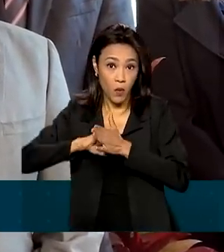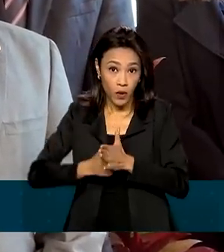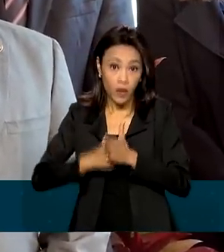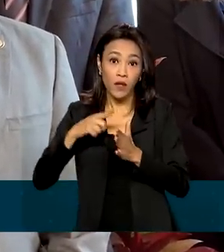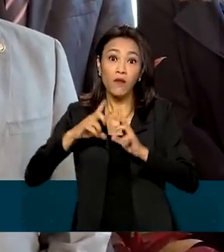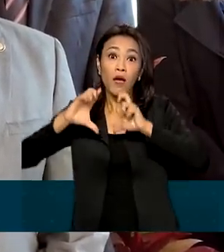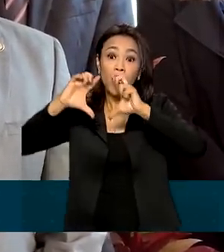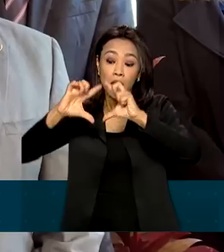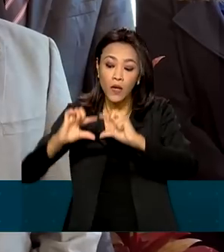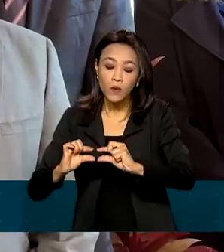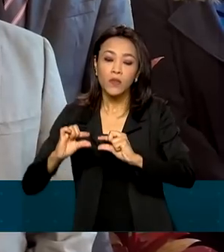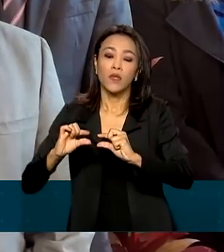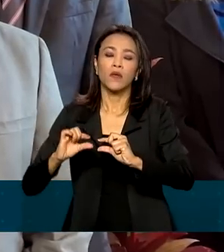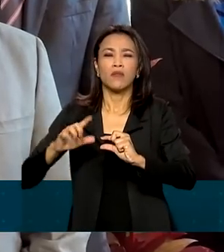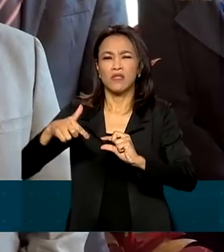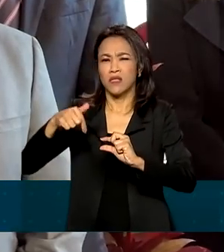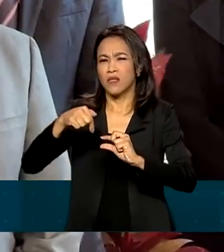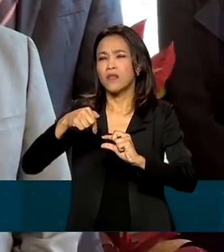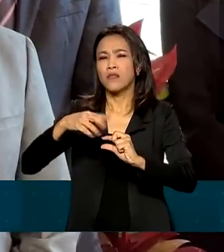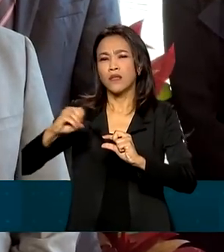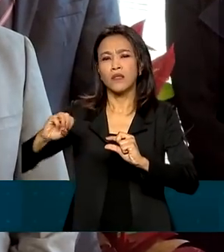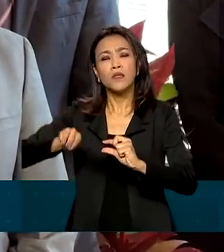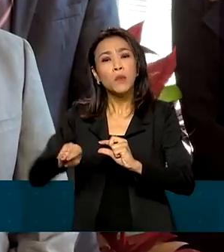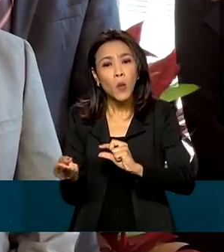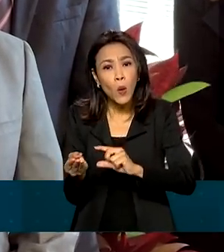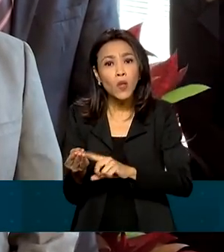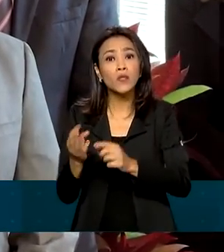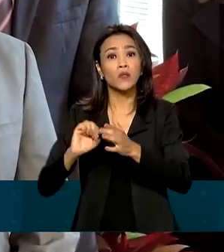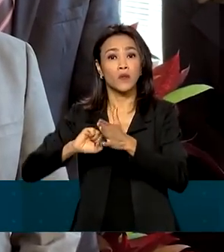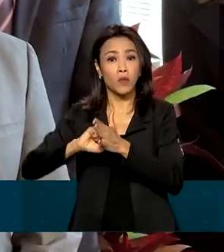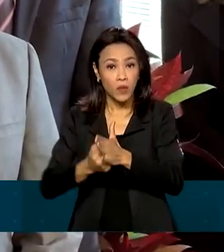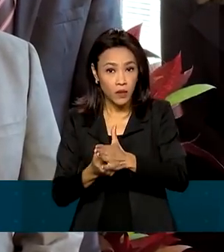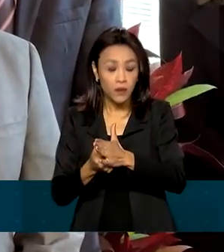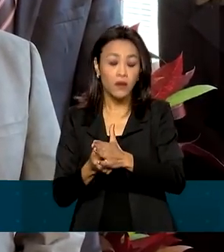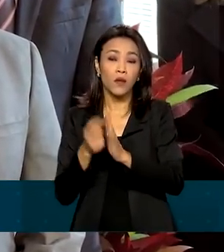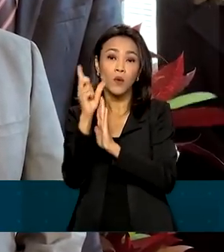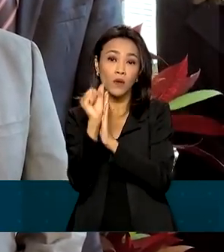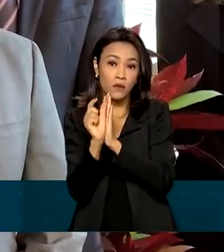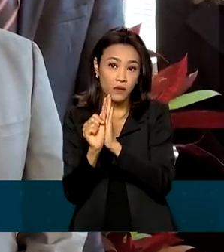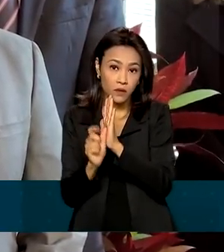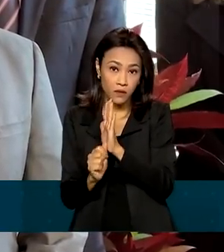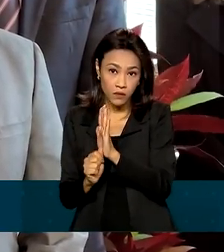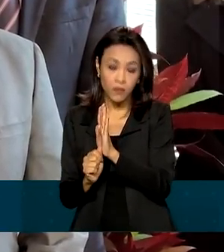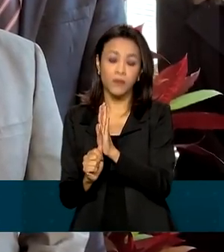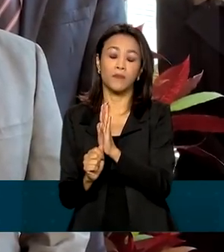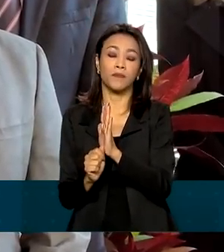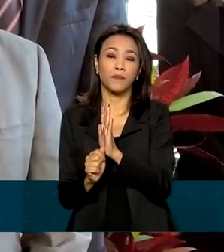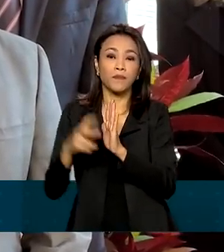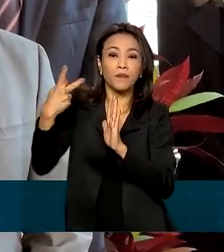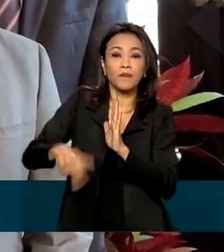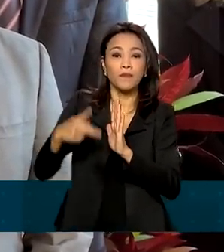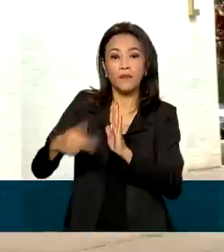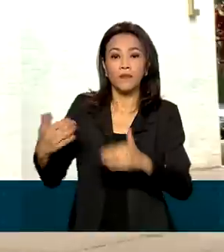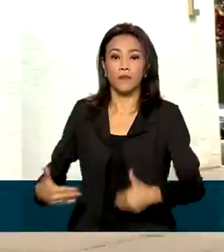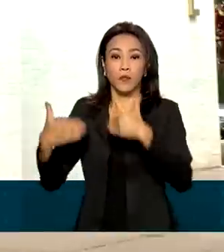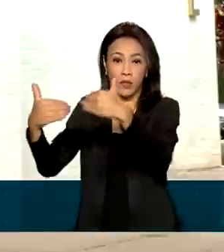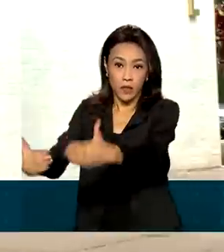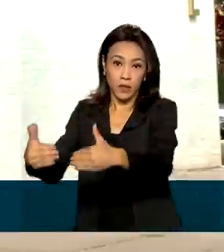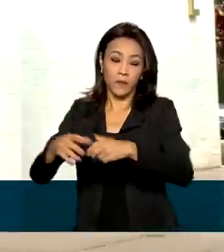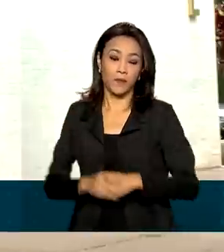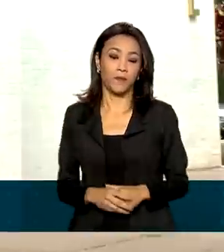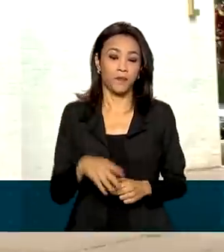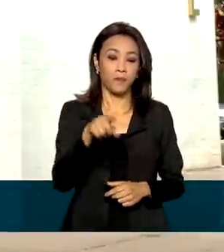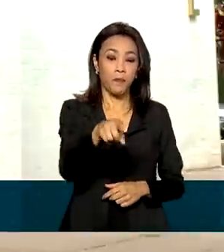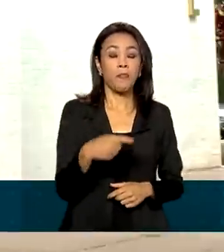redução de cerca de 700 milhões no bloqueio do orçamento do Ministério da Educação. Ainda